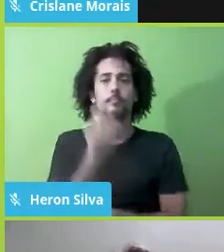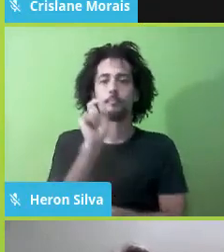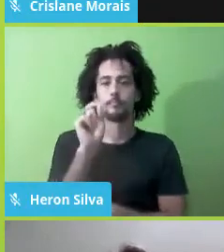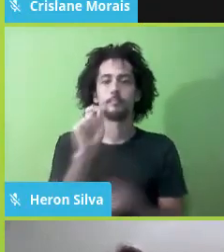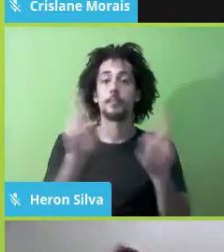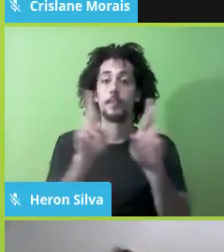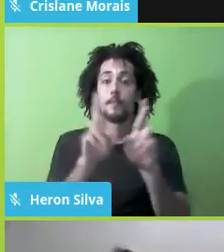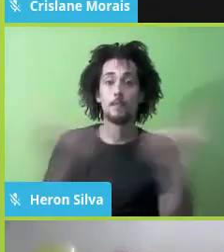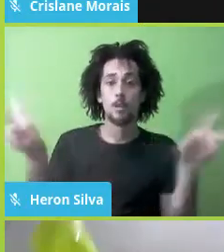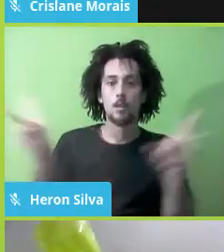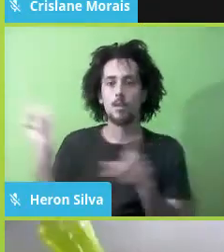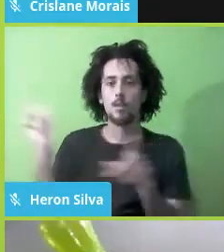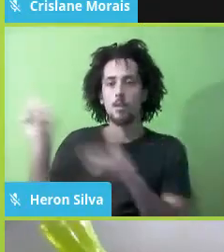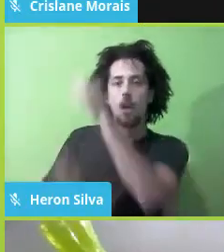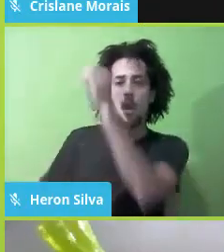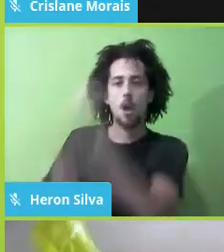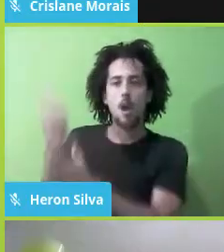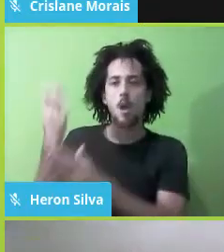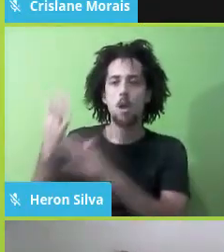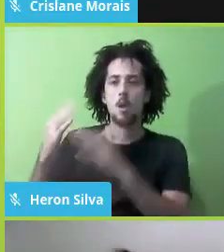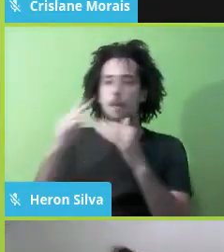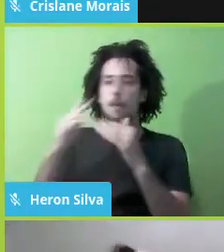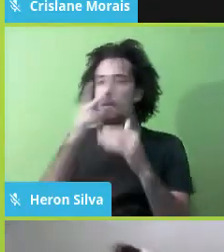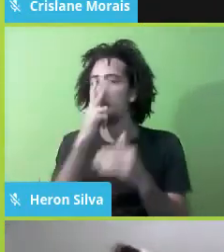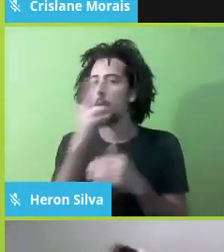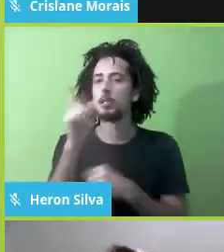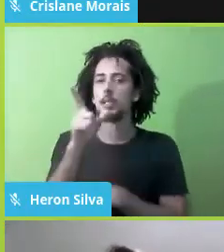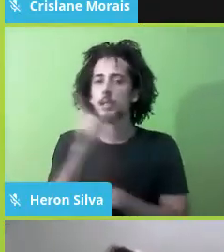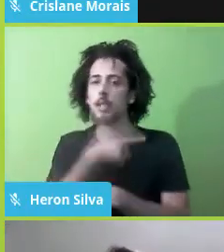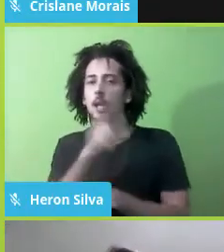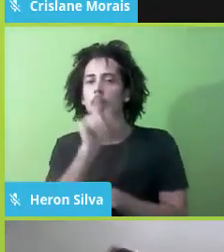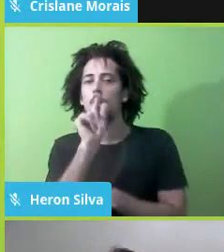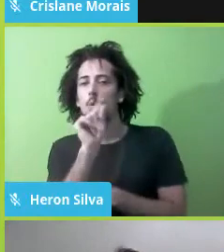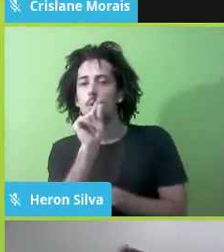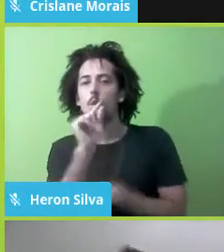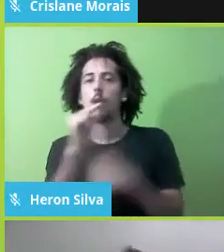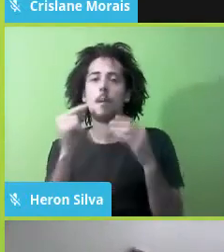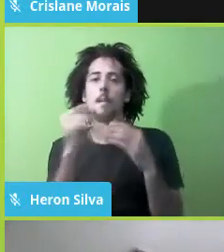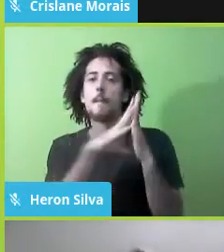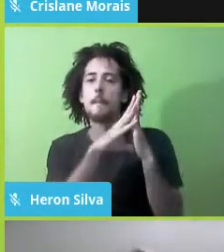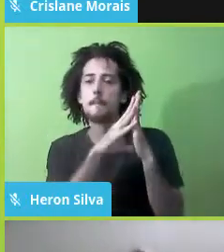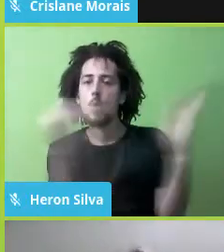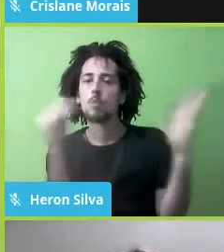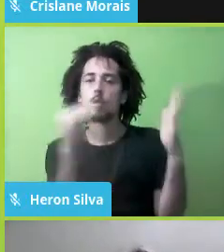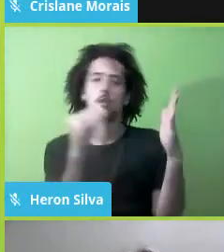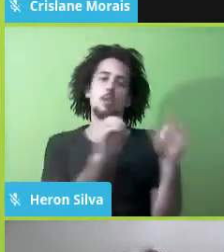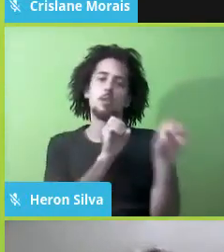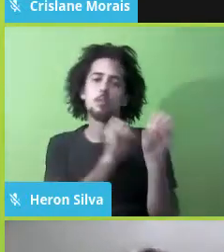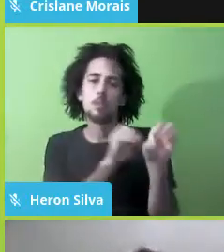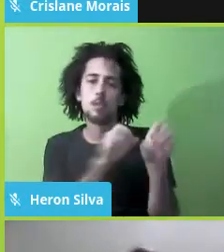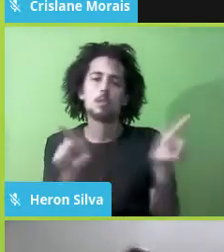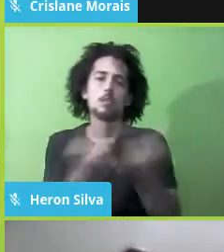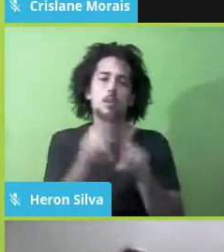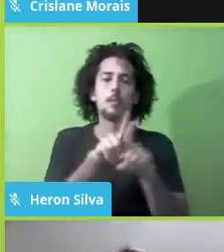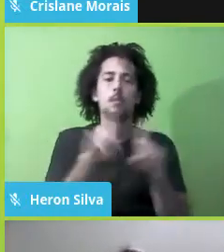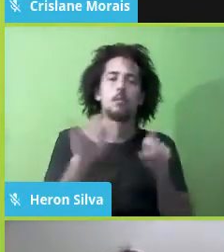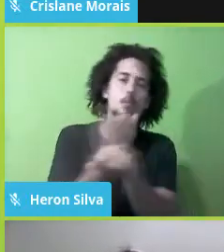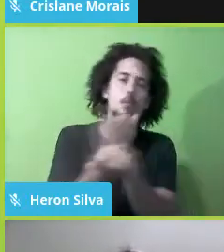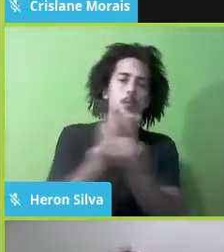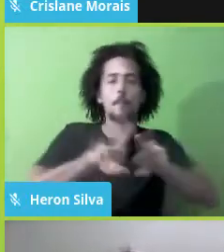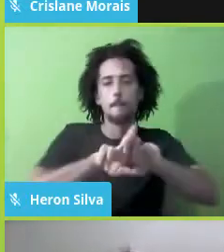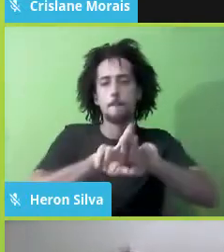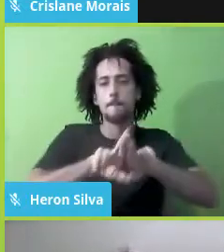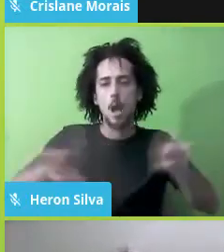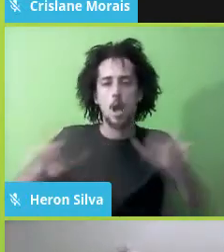de modelos de educação, de conteúdo pedagógico, de material didático, de calendário escolar, como eu falei para